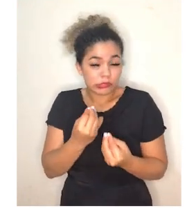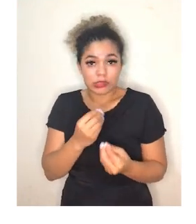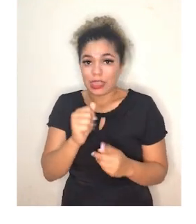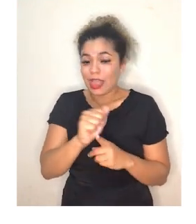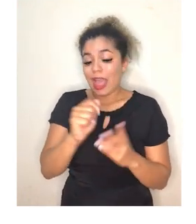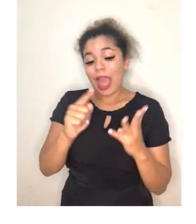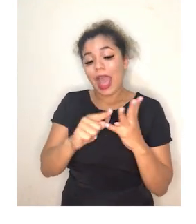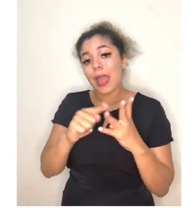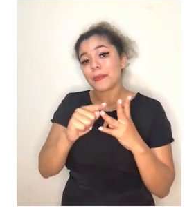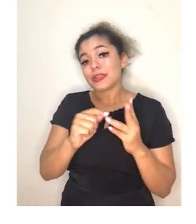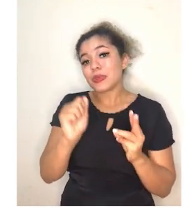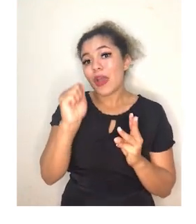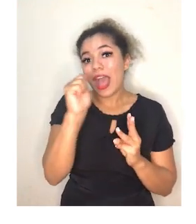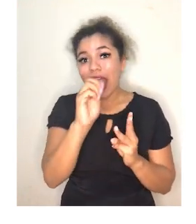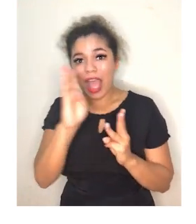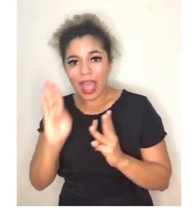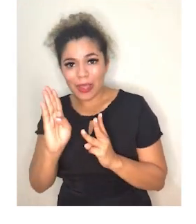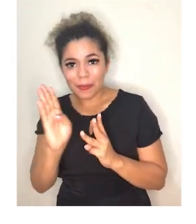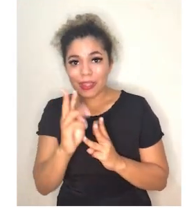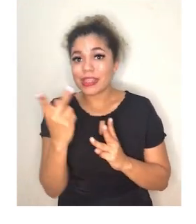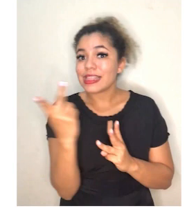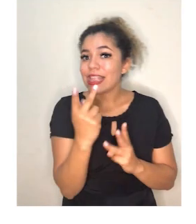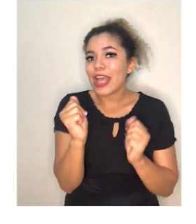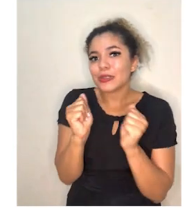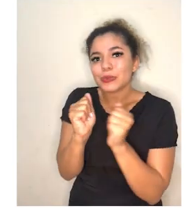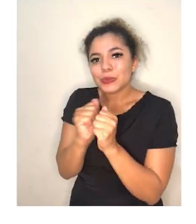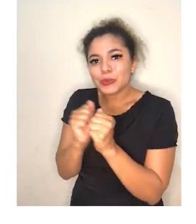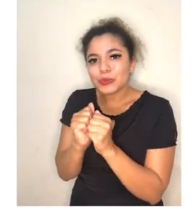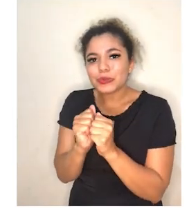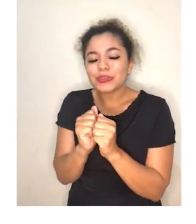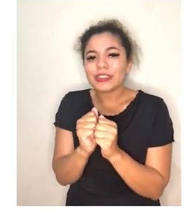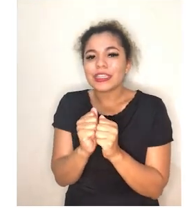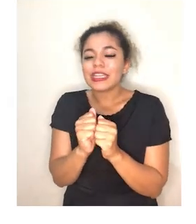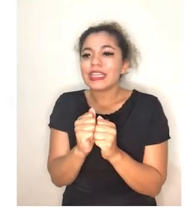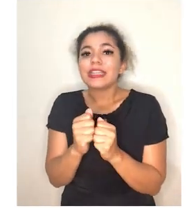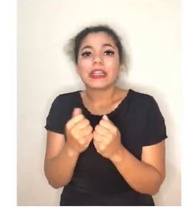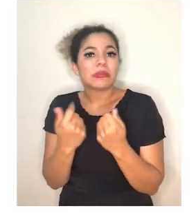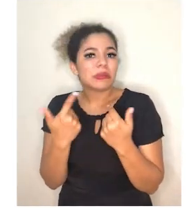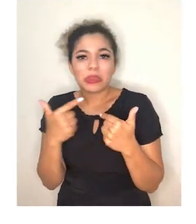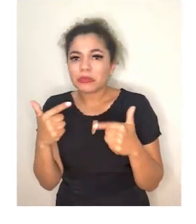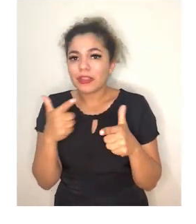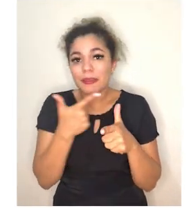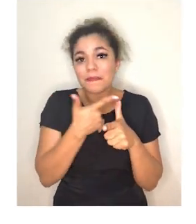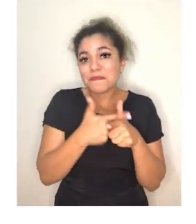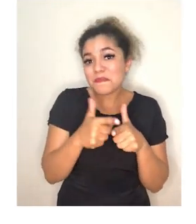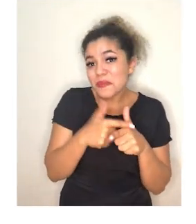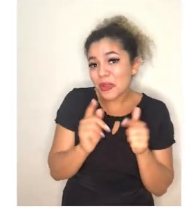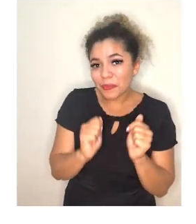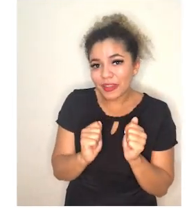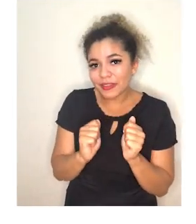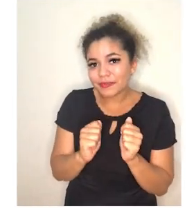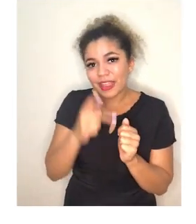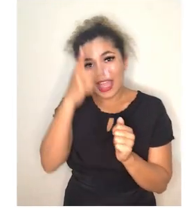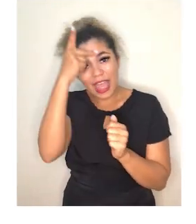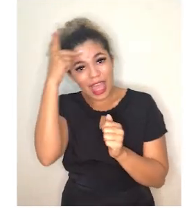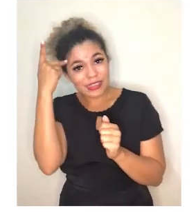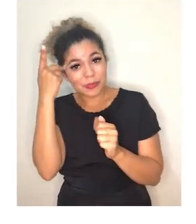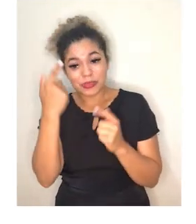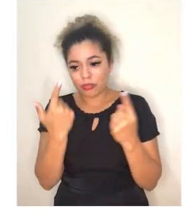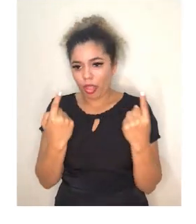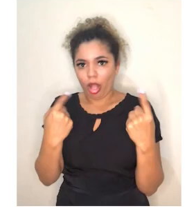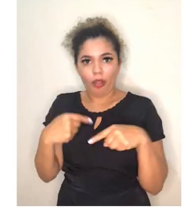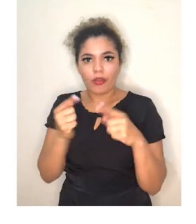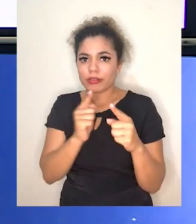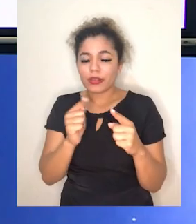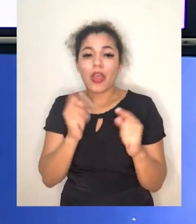AB, nós temos as duas proteínas, então não há possibilidade desse indivíduo possuir anticorpos,